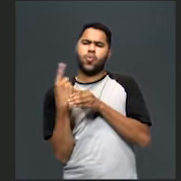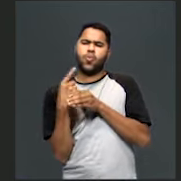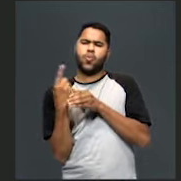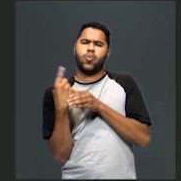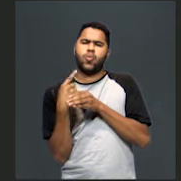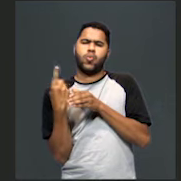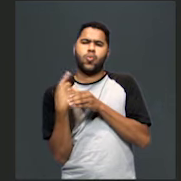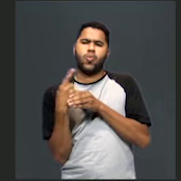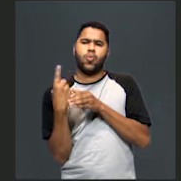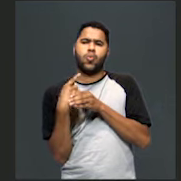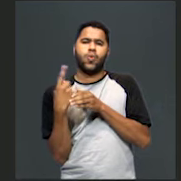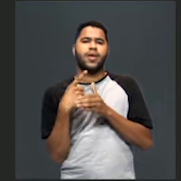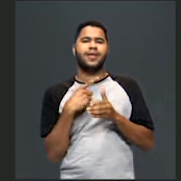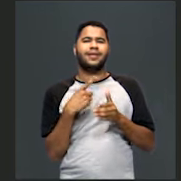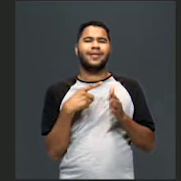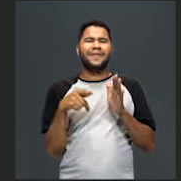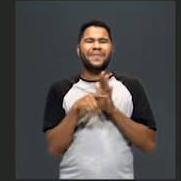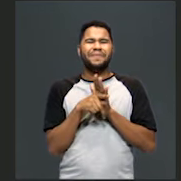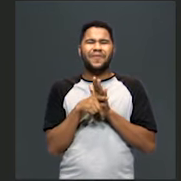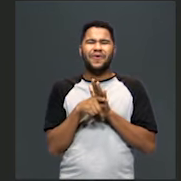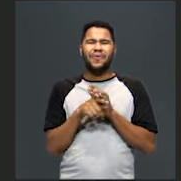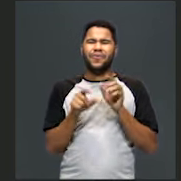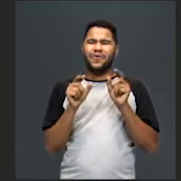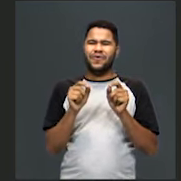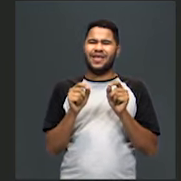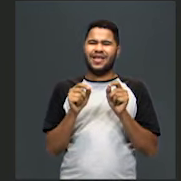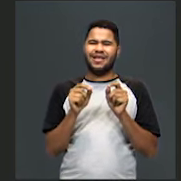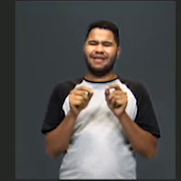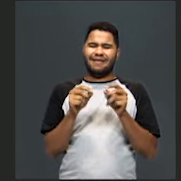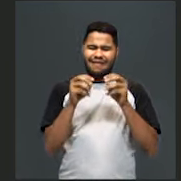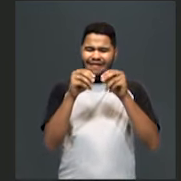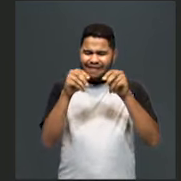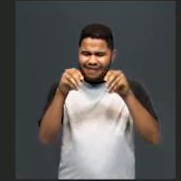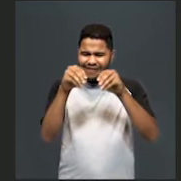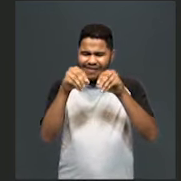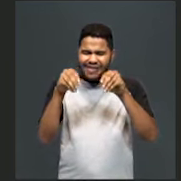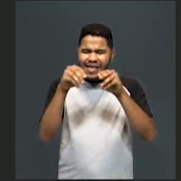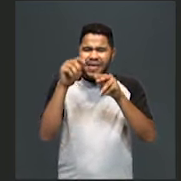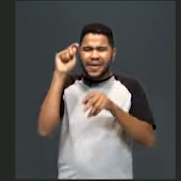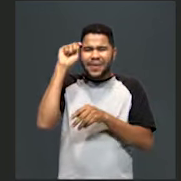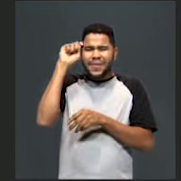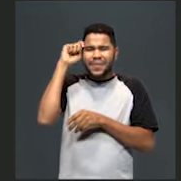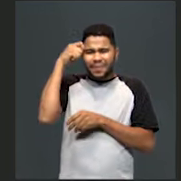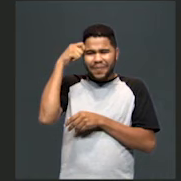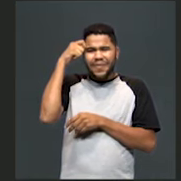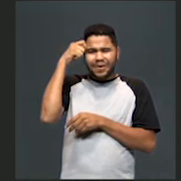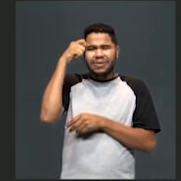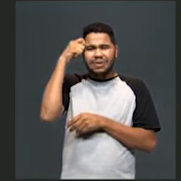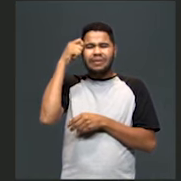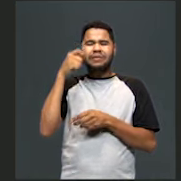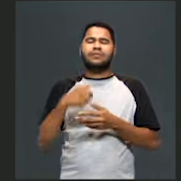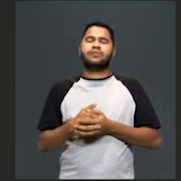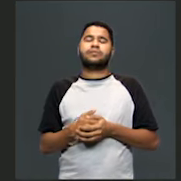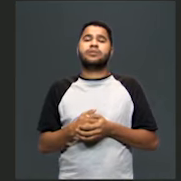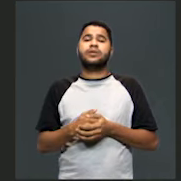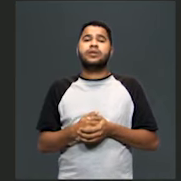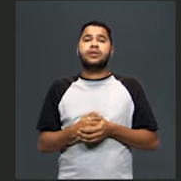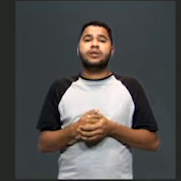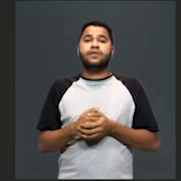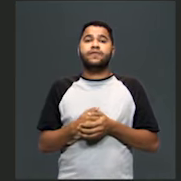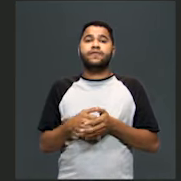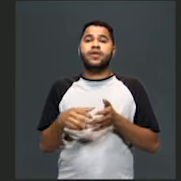ficar cheinho de pedacinhos de semente, parece uma areiazinha preta, fica